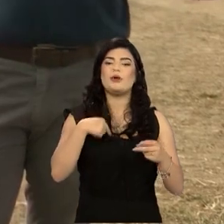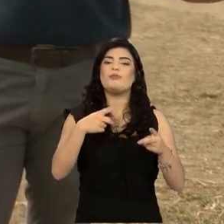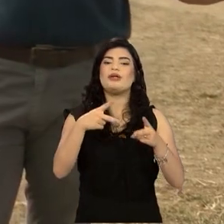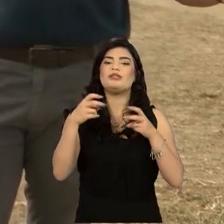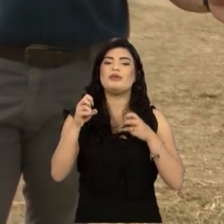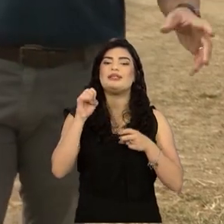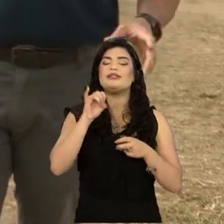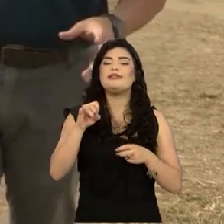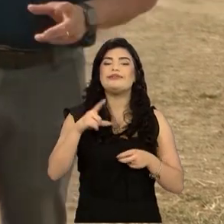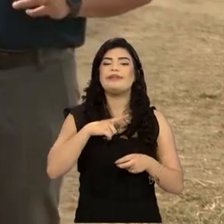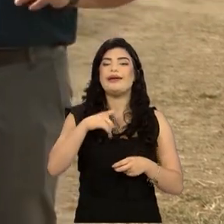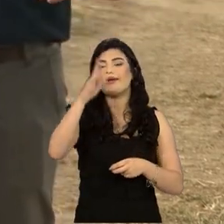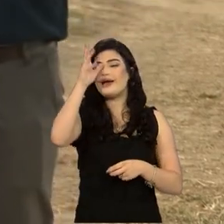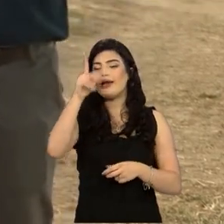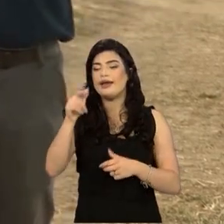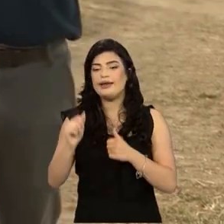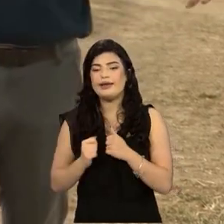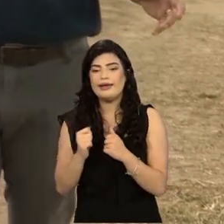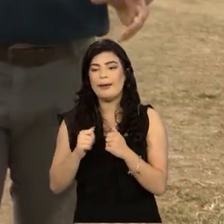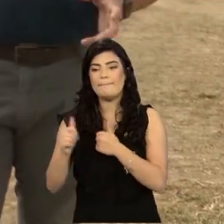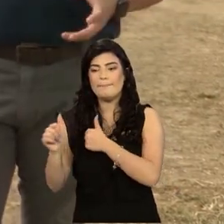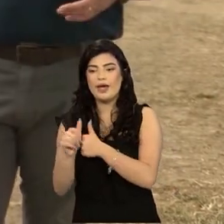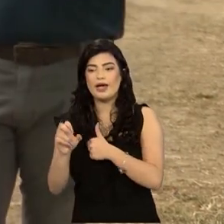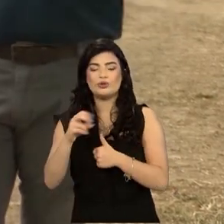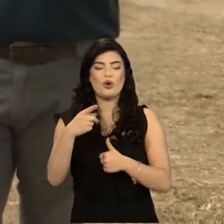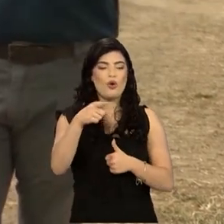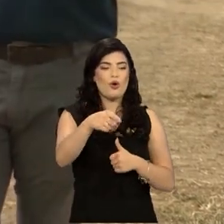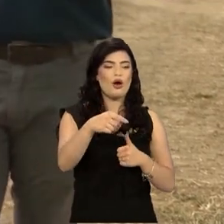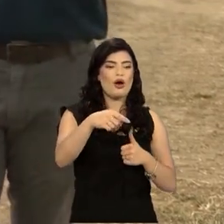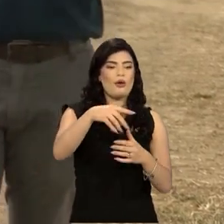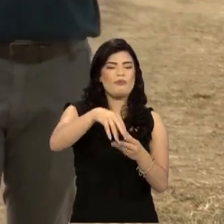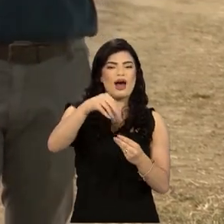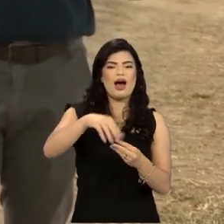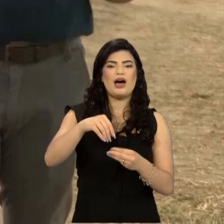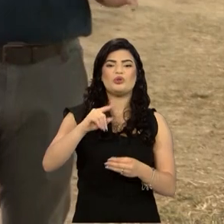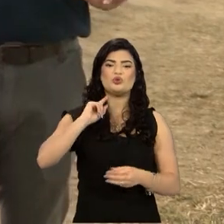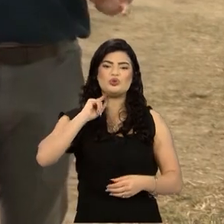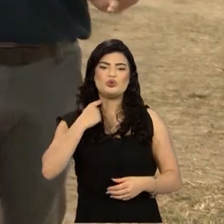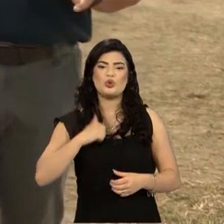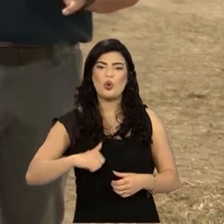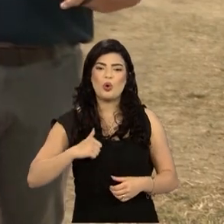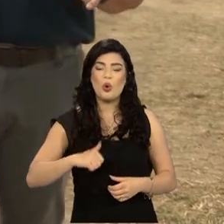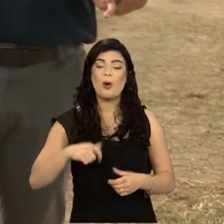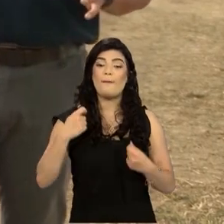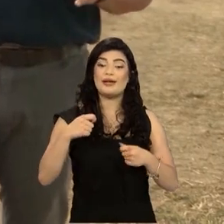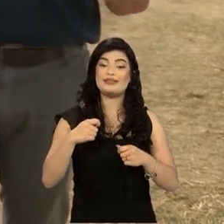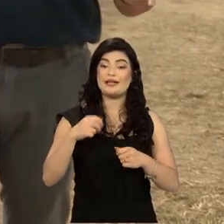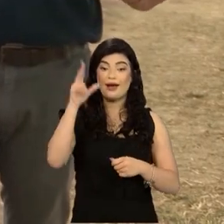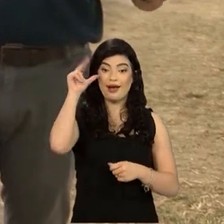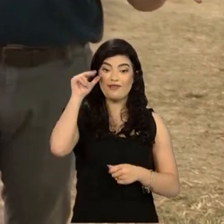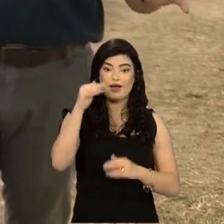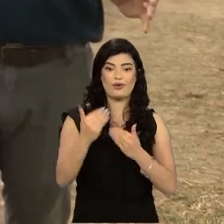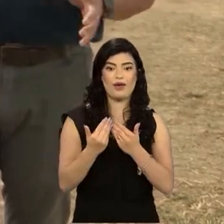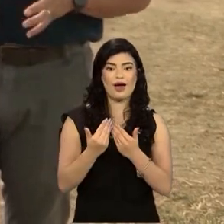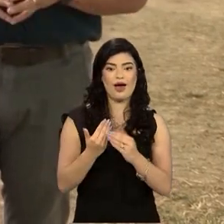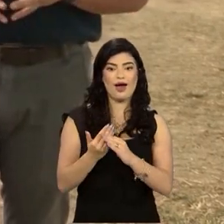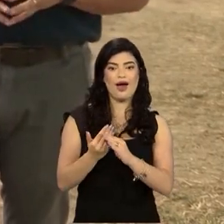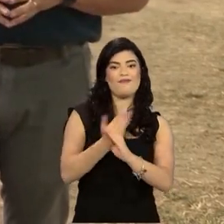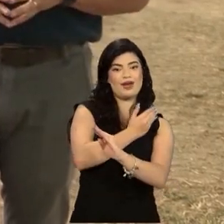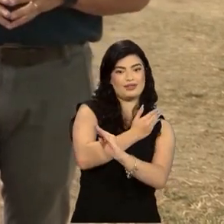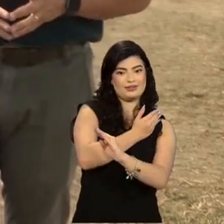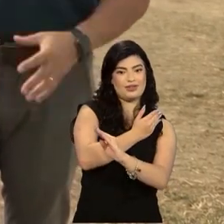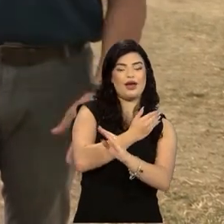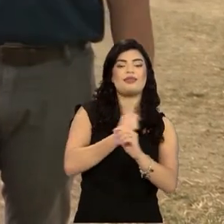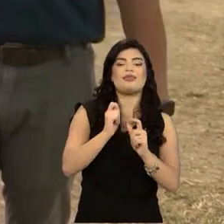perto de uma granja ou perto de uma sinicultura. Onde é que ficam os dejetos. Tenta fazê-la um pouco mais afastada para ficar mais